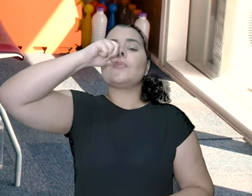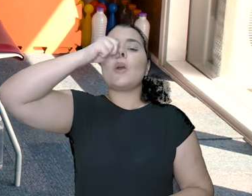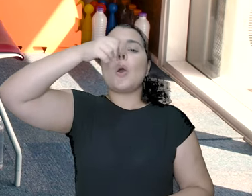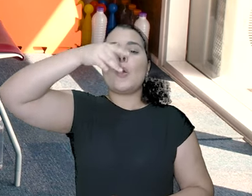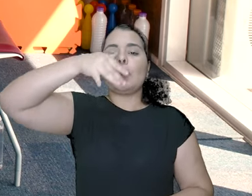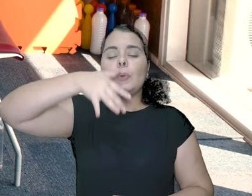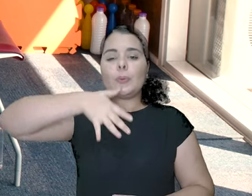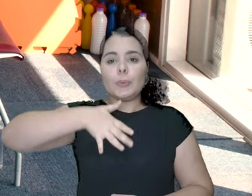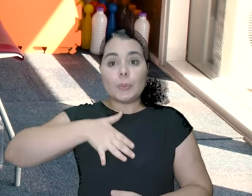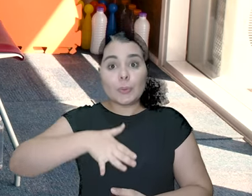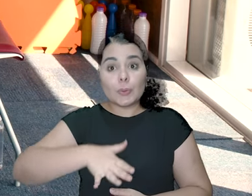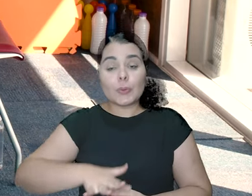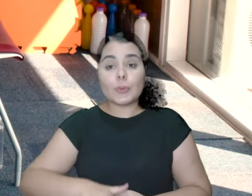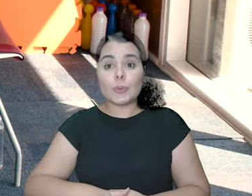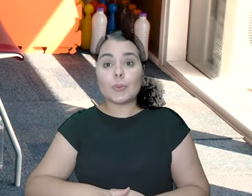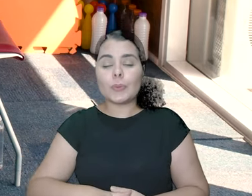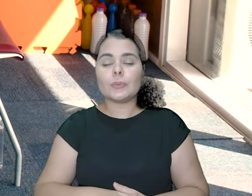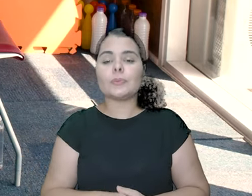Solta o ar.